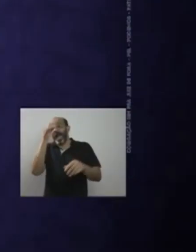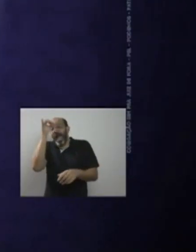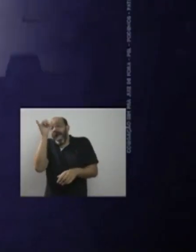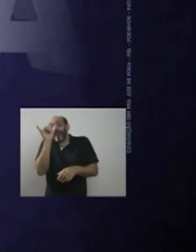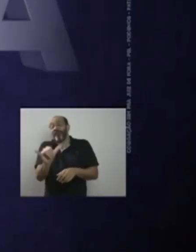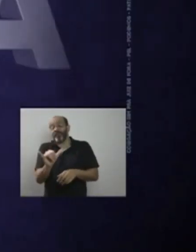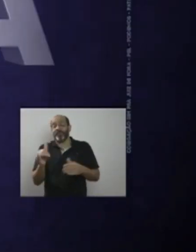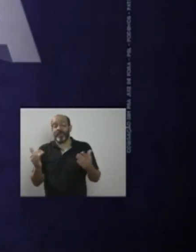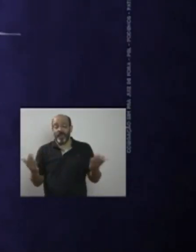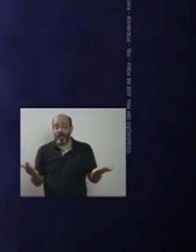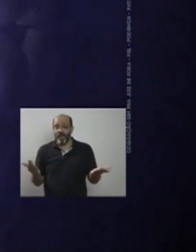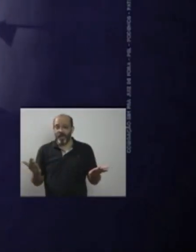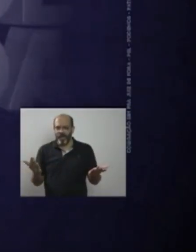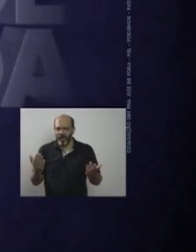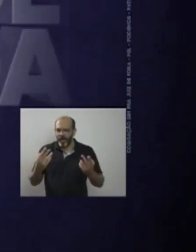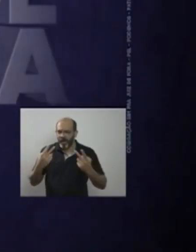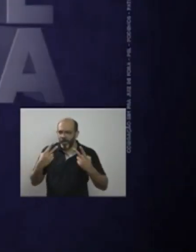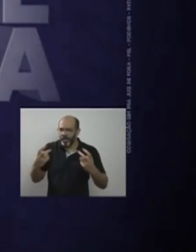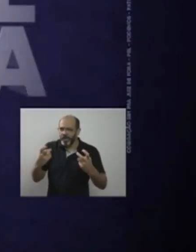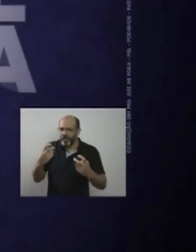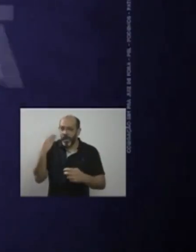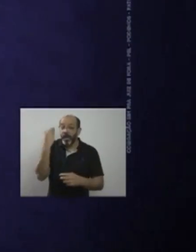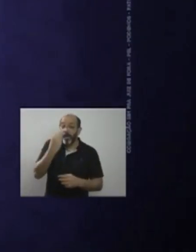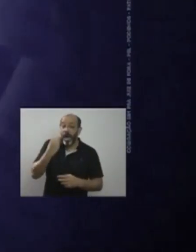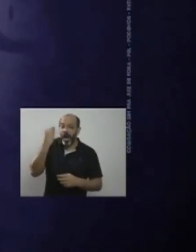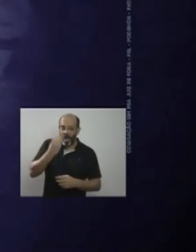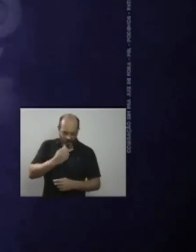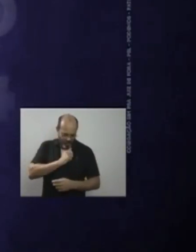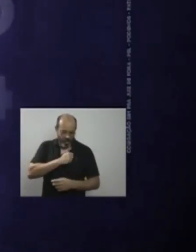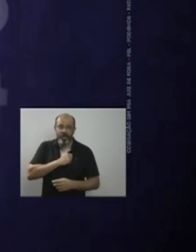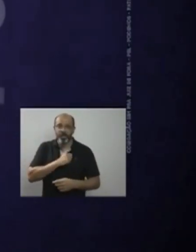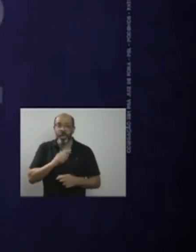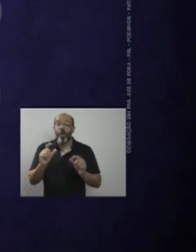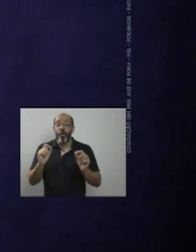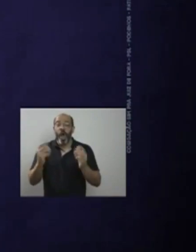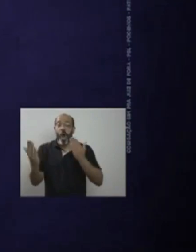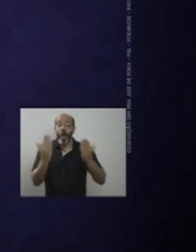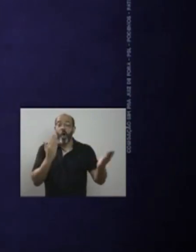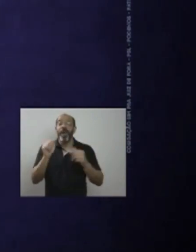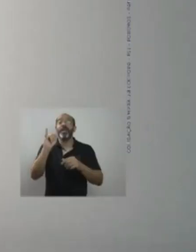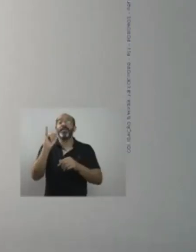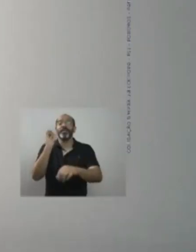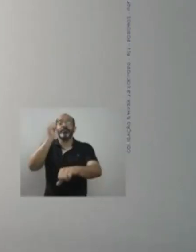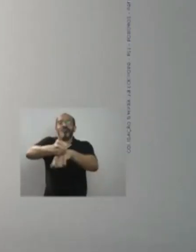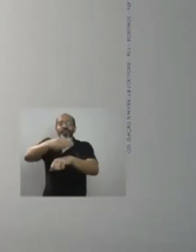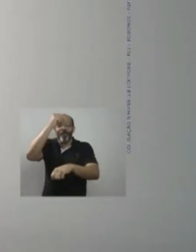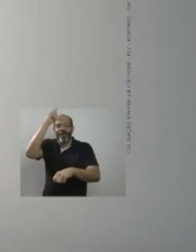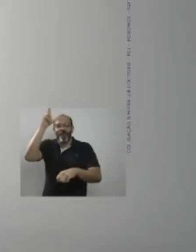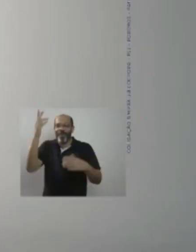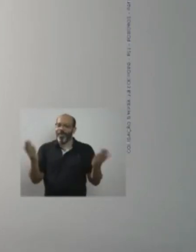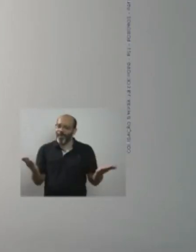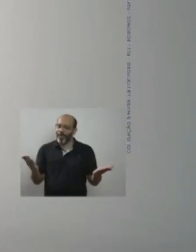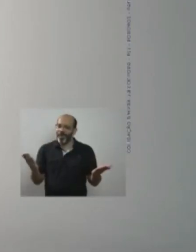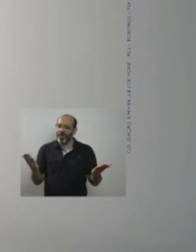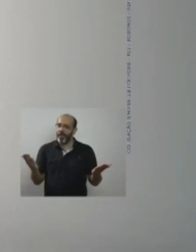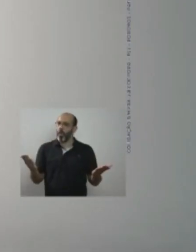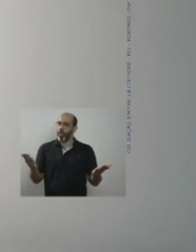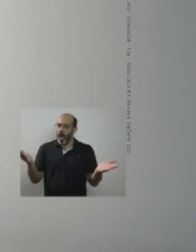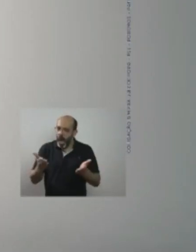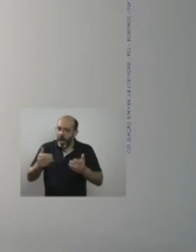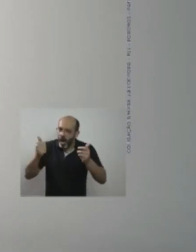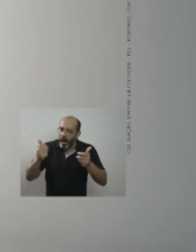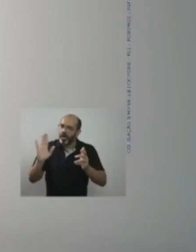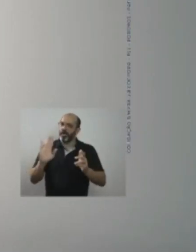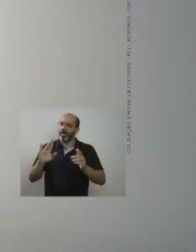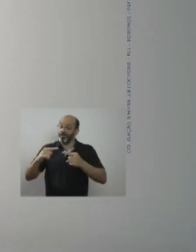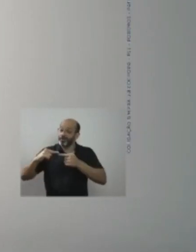de Fora. Sheila está fazendo em dois anos de deputada o que a maioria não faz em quatro. E chegou a hora do maior desafio.